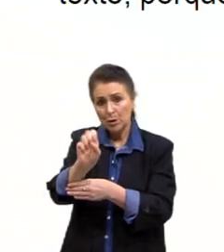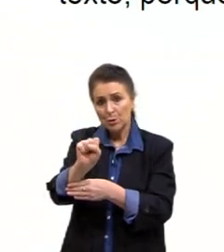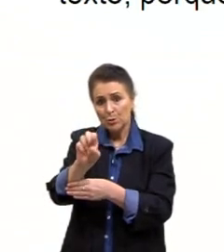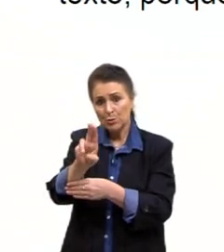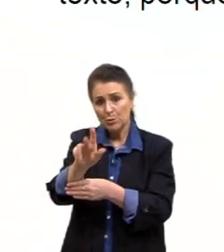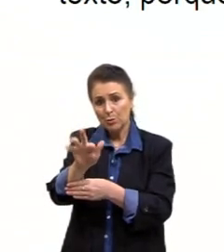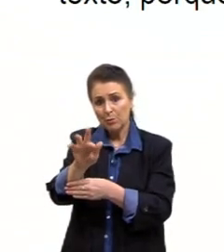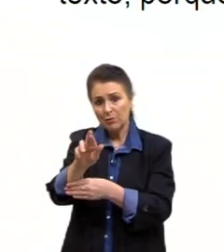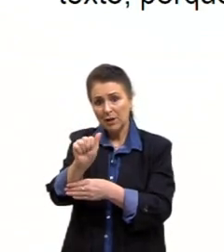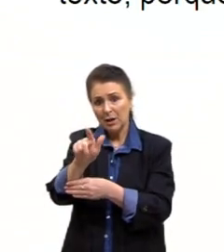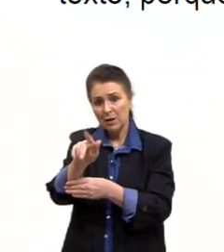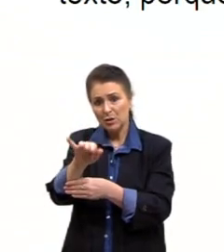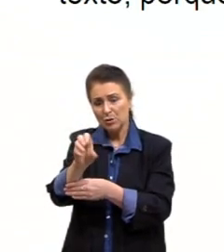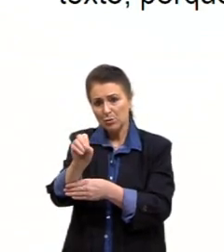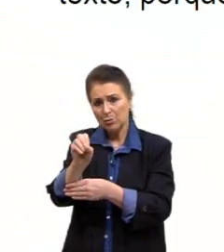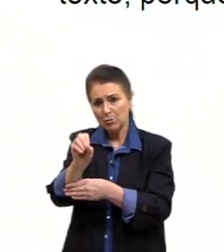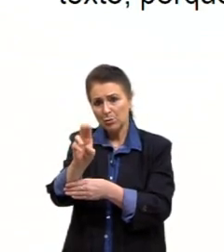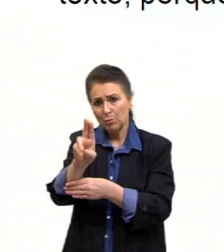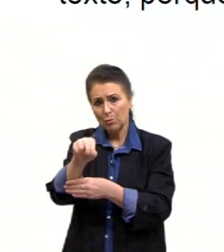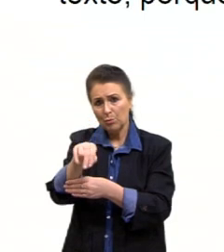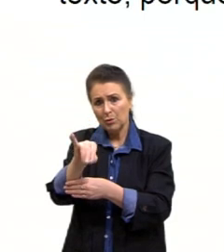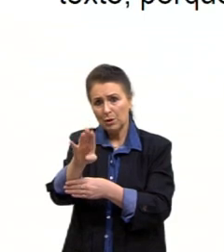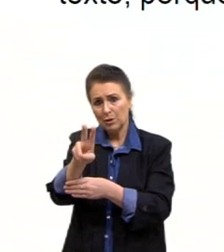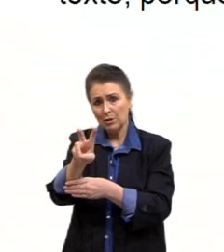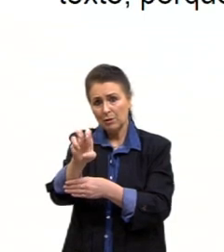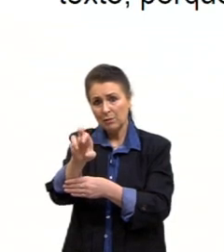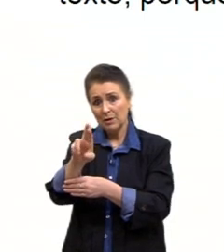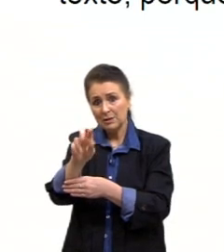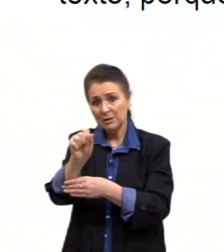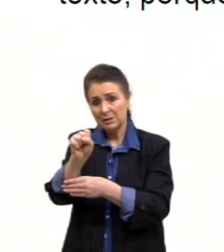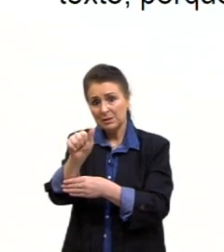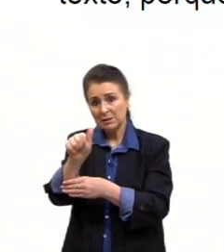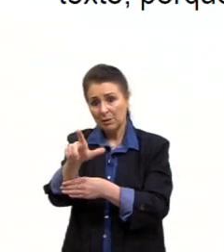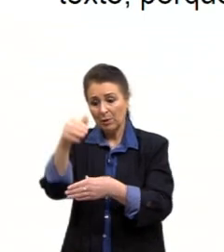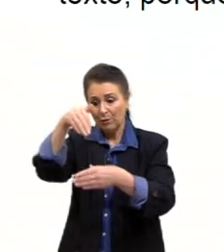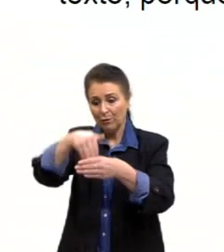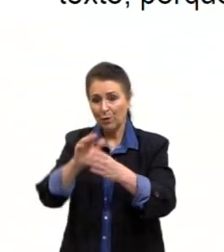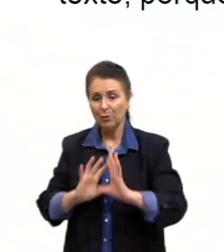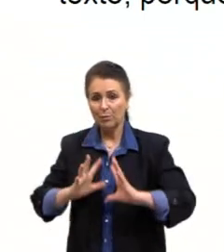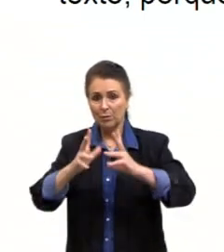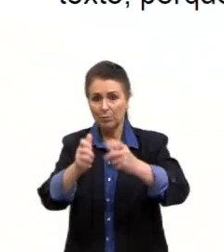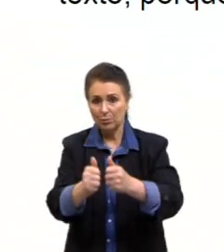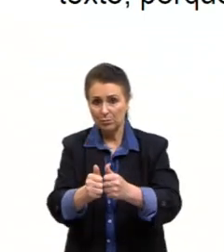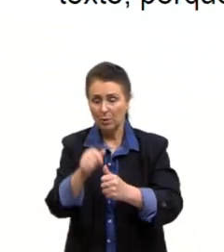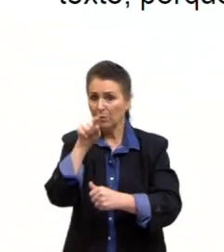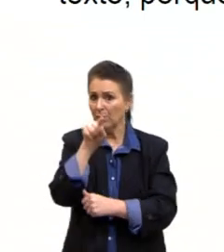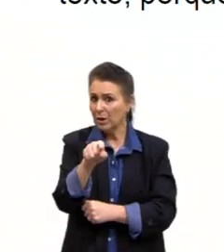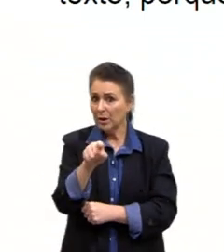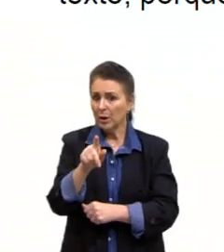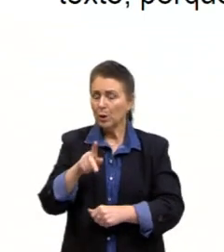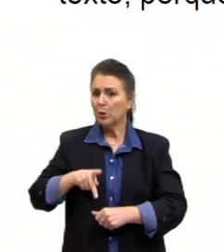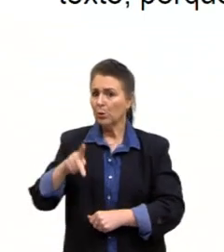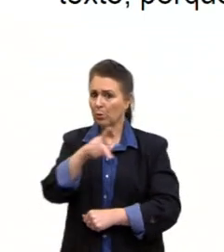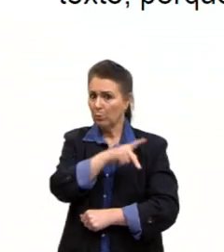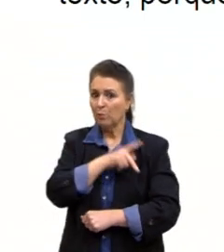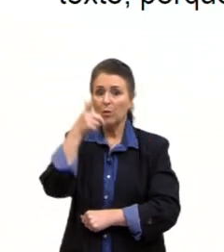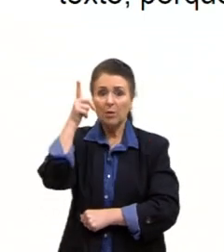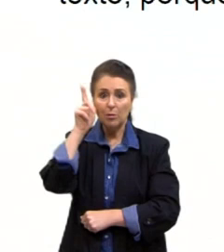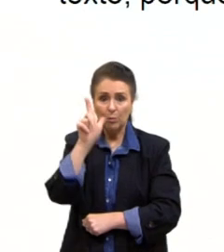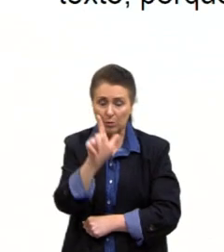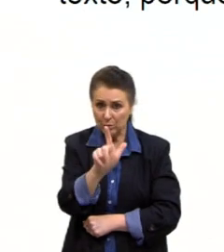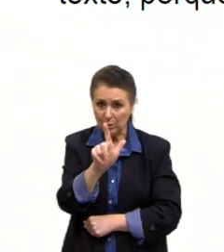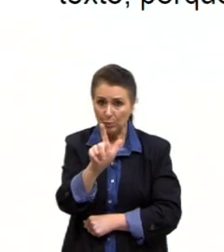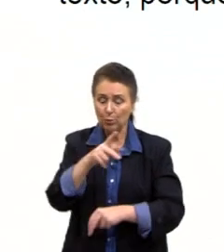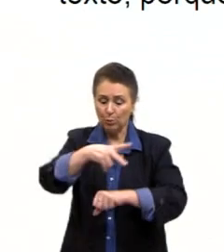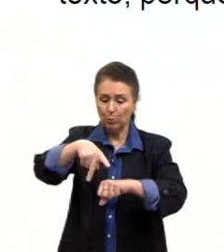mas tinha uma participação direta e ela não conseguiu instituir. Não foi aí que o povo ganhou o sufrágio universal na França.